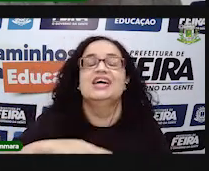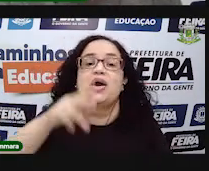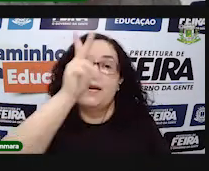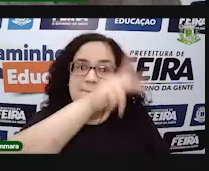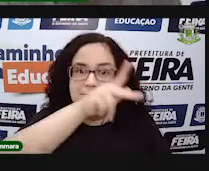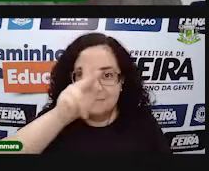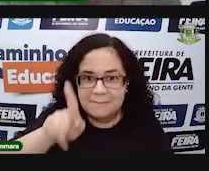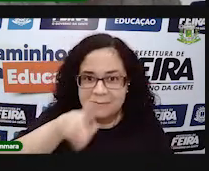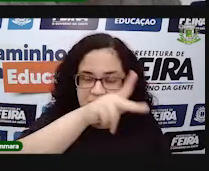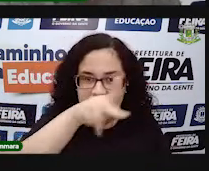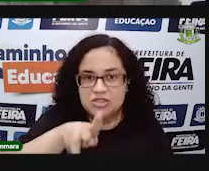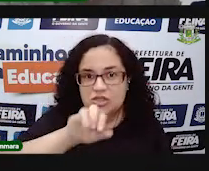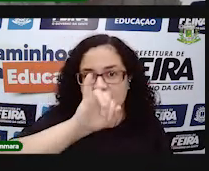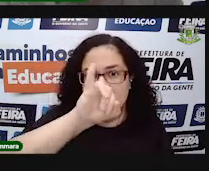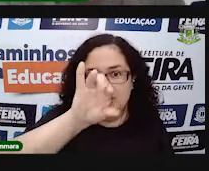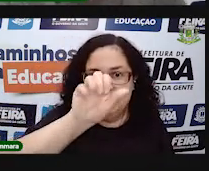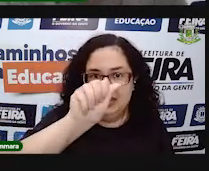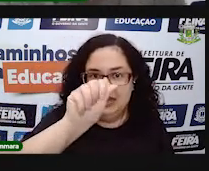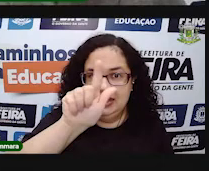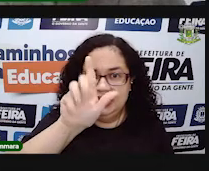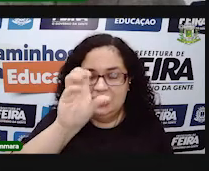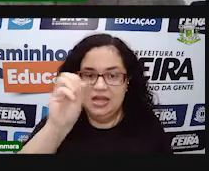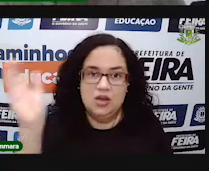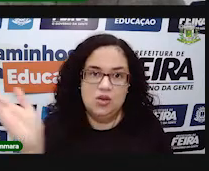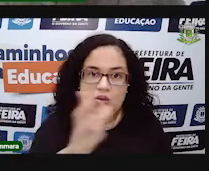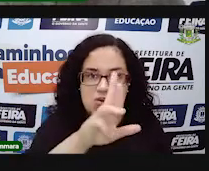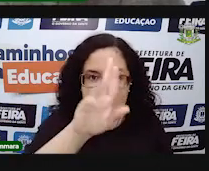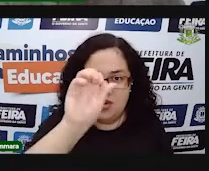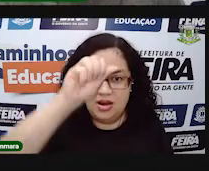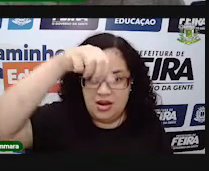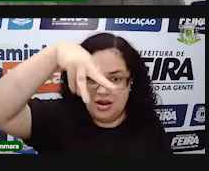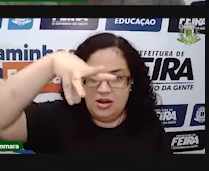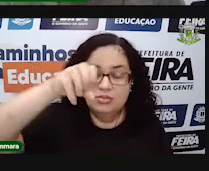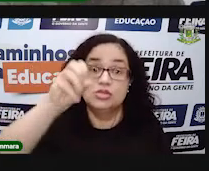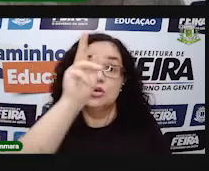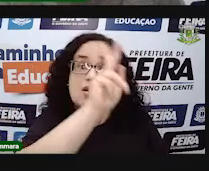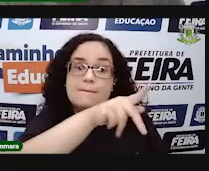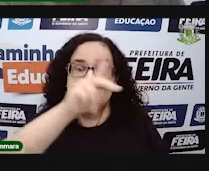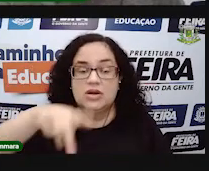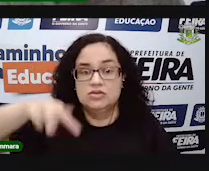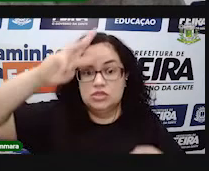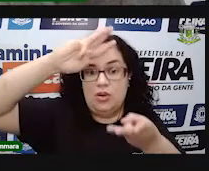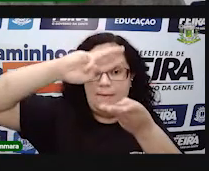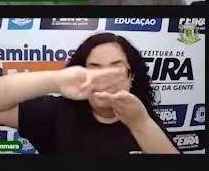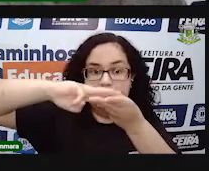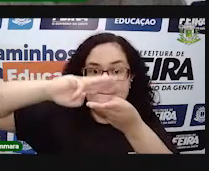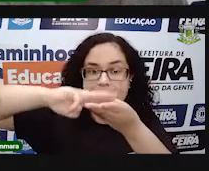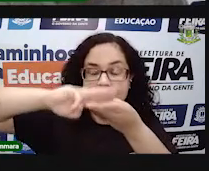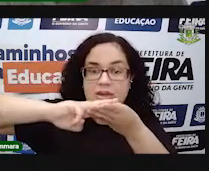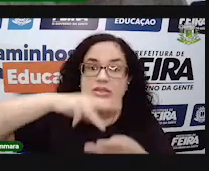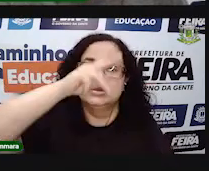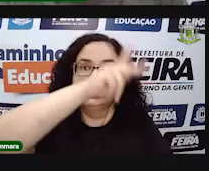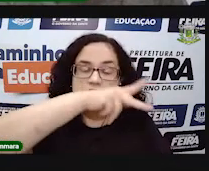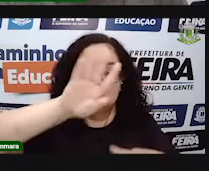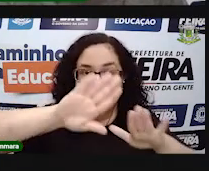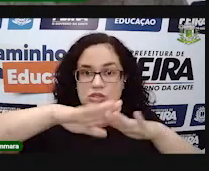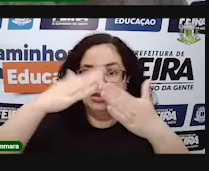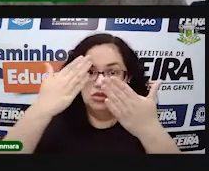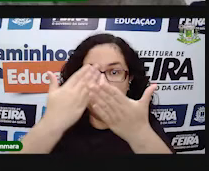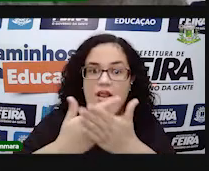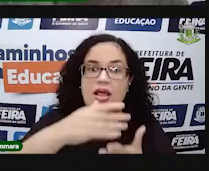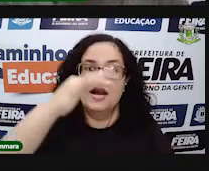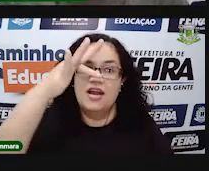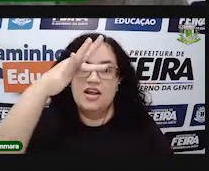sexto e sétimo ano. Eu sou o professor Iago Ramos, sou professor de